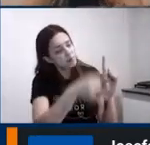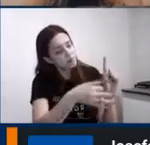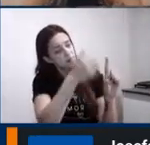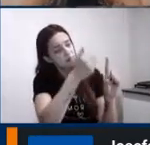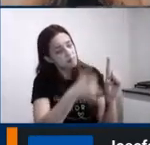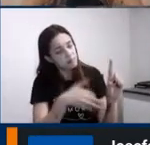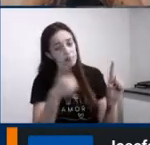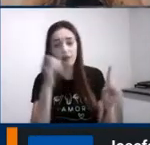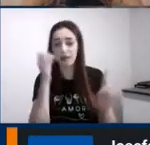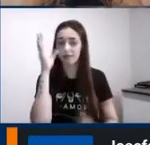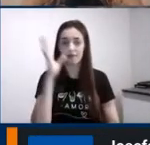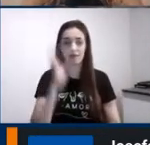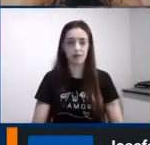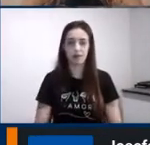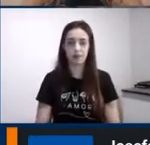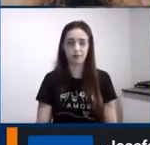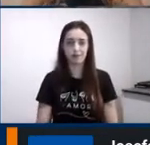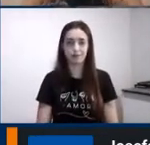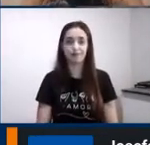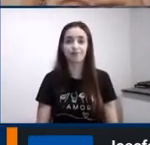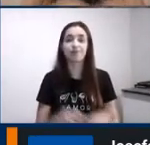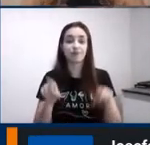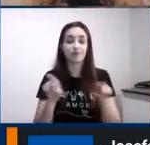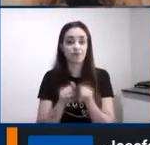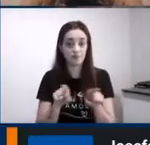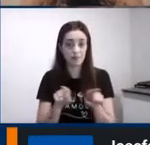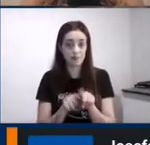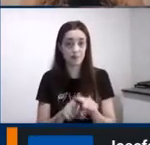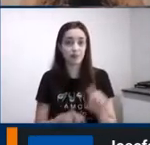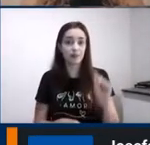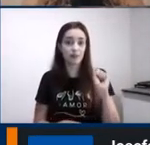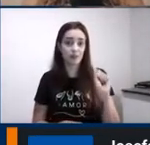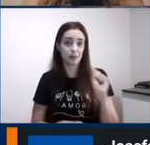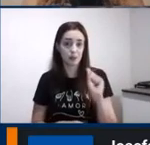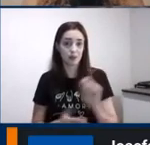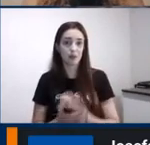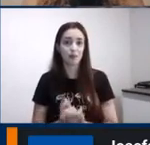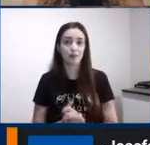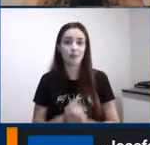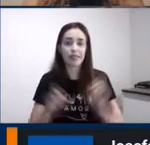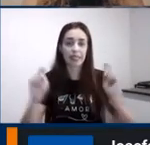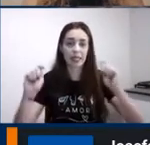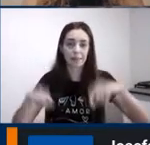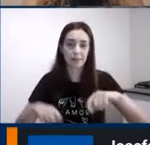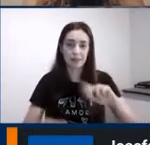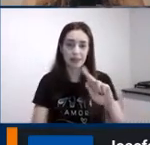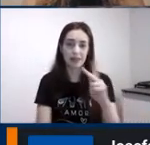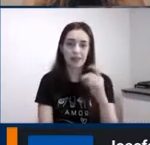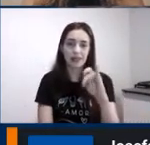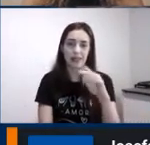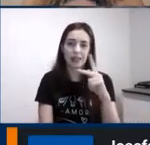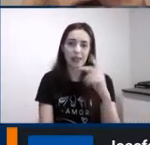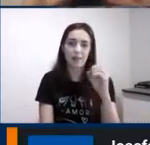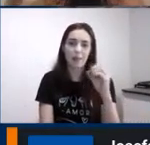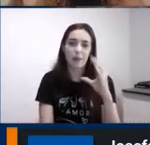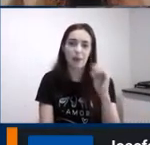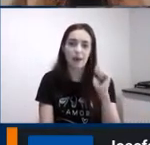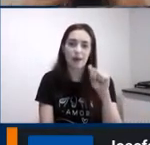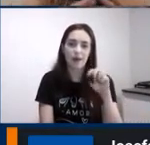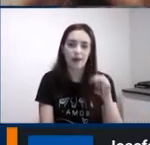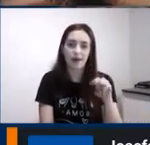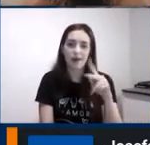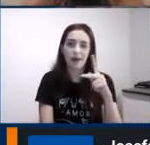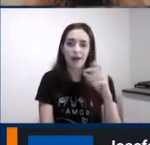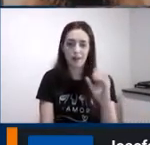principalmente durante o sono principalmente durante o sono rei mas o que ele vai escolher